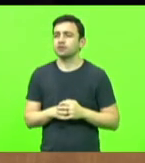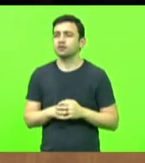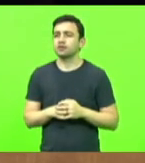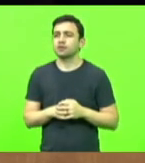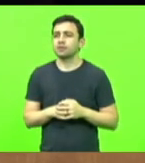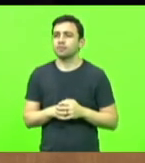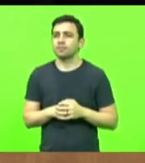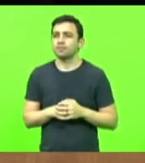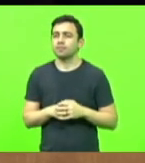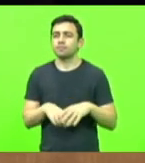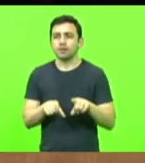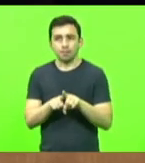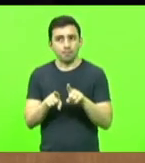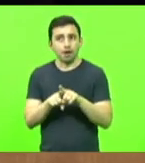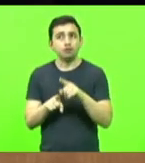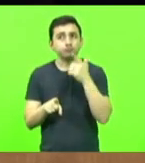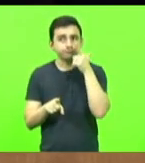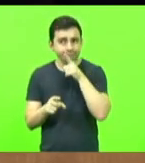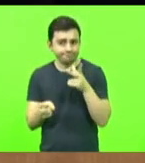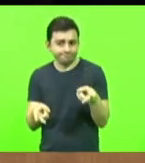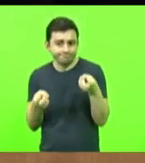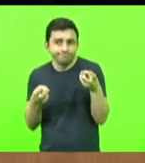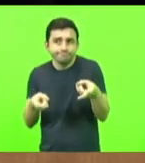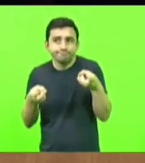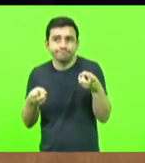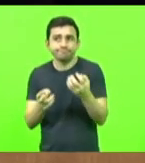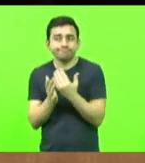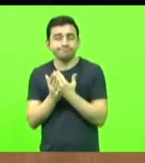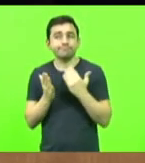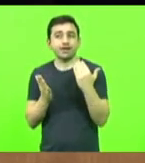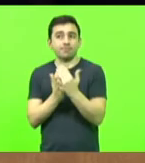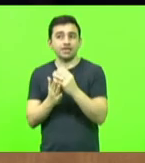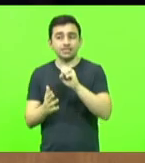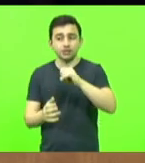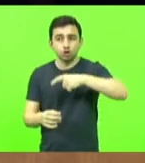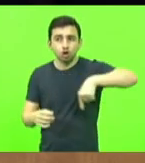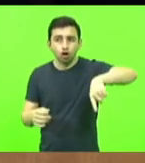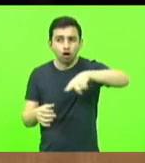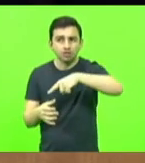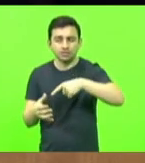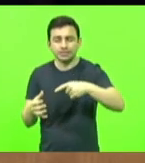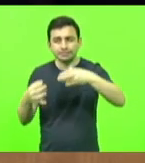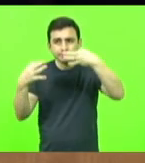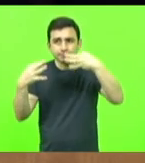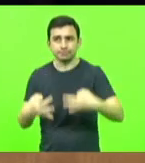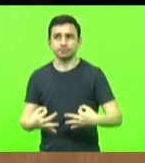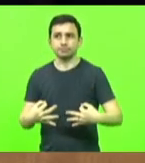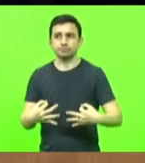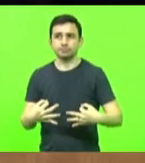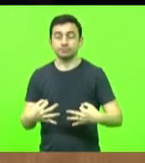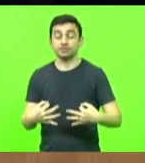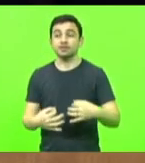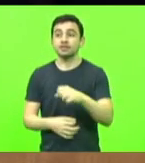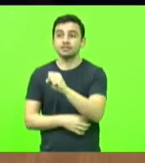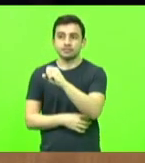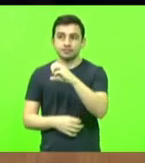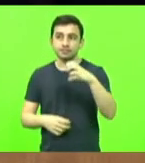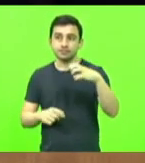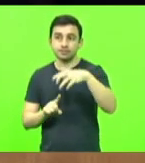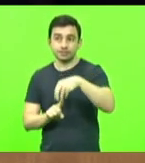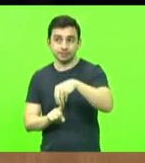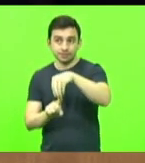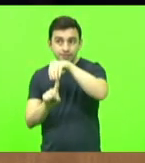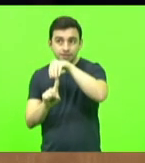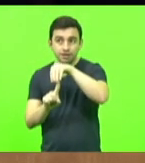lucrar se agirmos de modo correto. Santa Catarina é um estado de destaque quando o